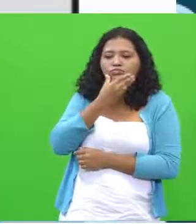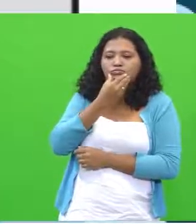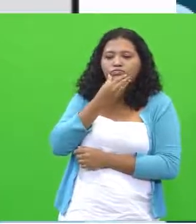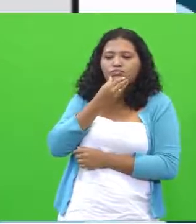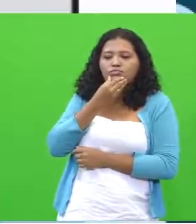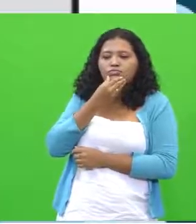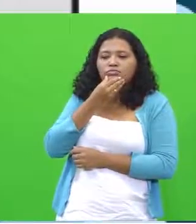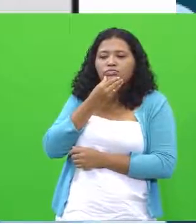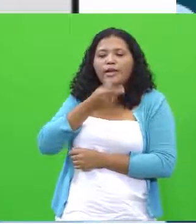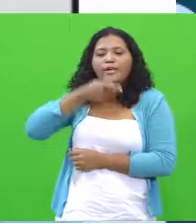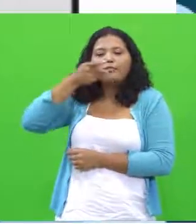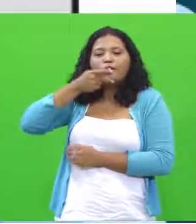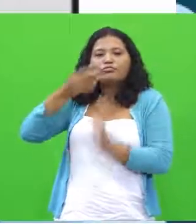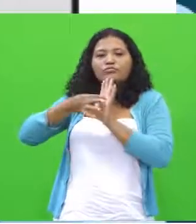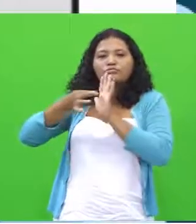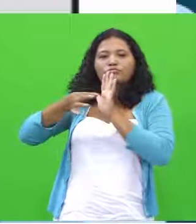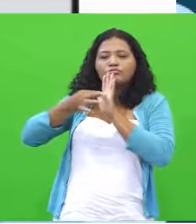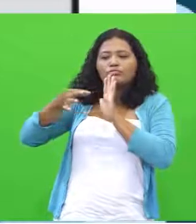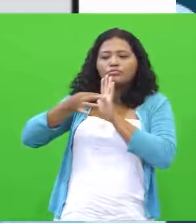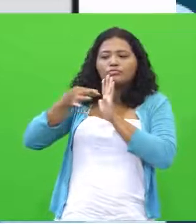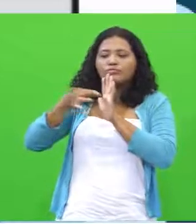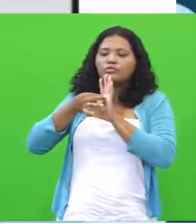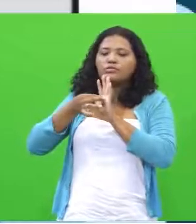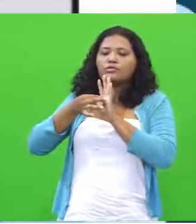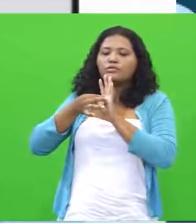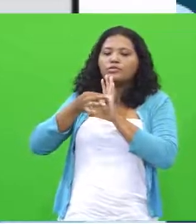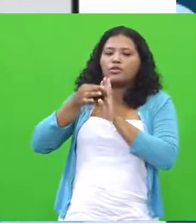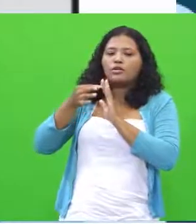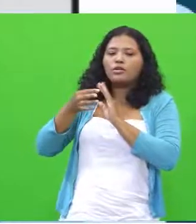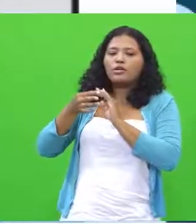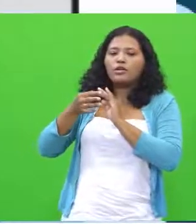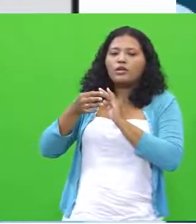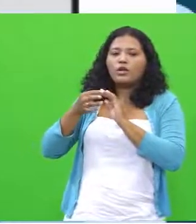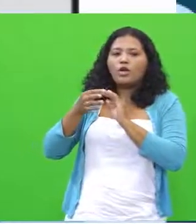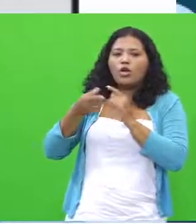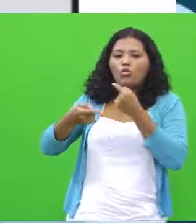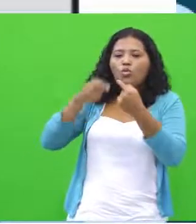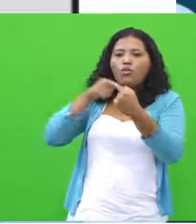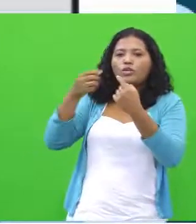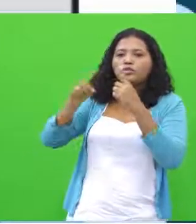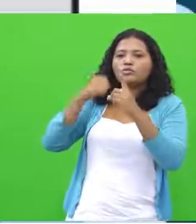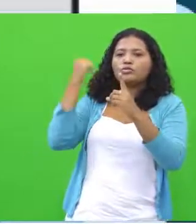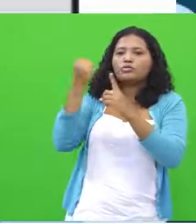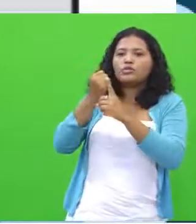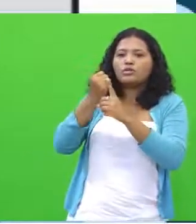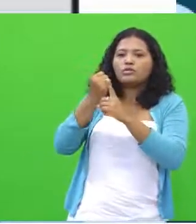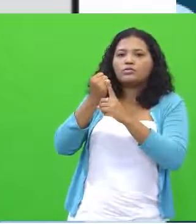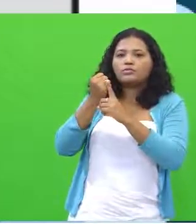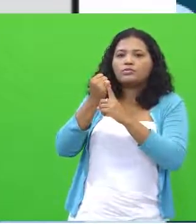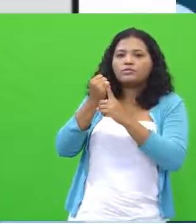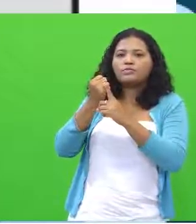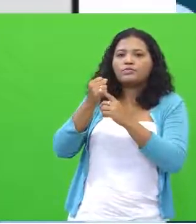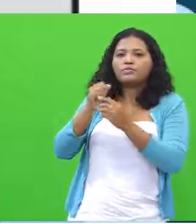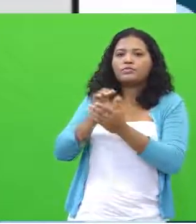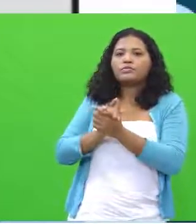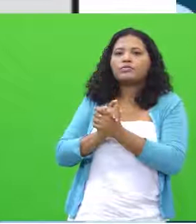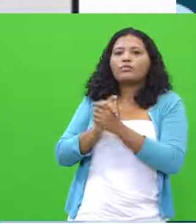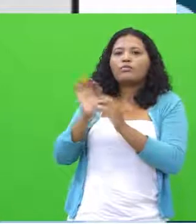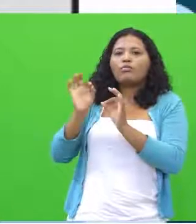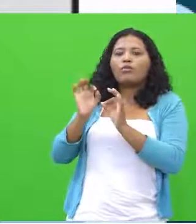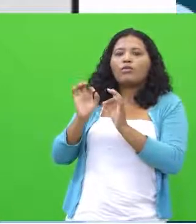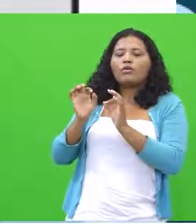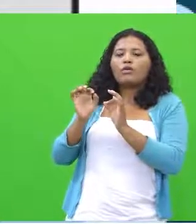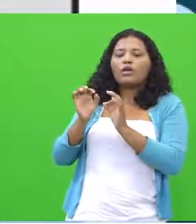ele faz um comentário sobre lutar contra a sociedade do controle juntos. Observe o último agora.